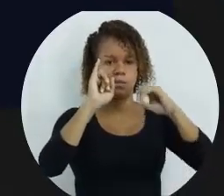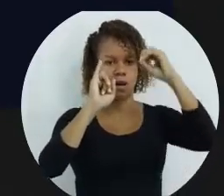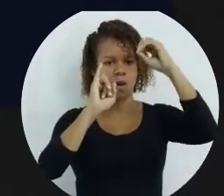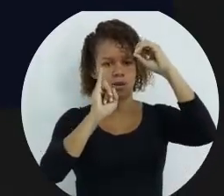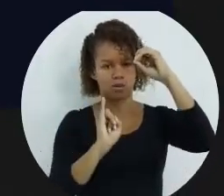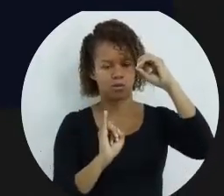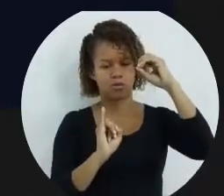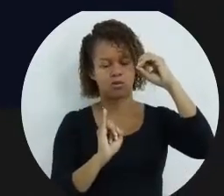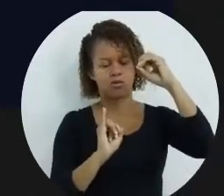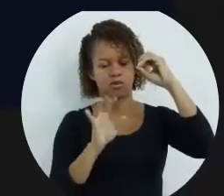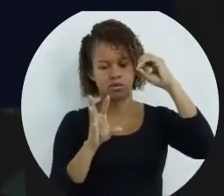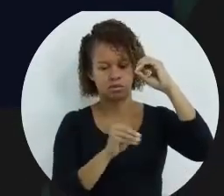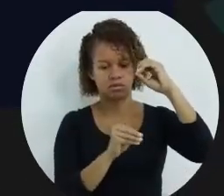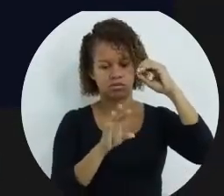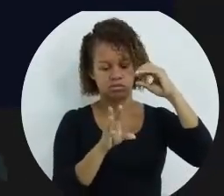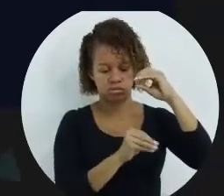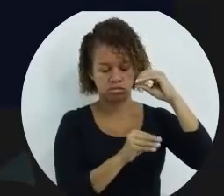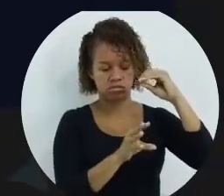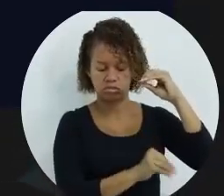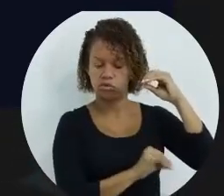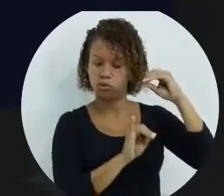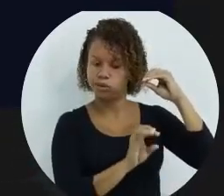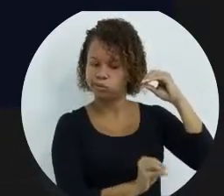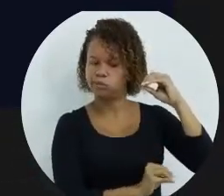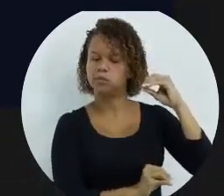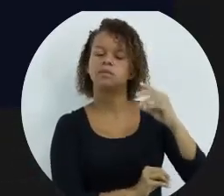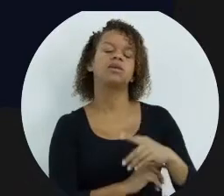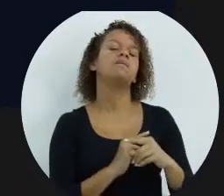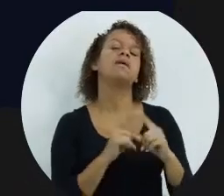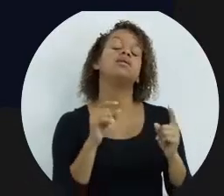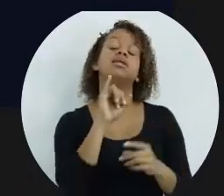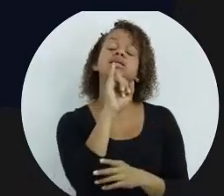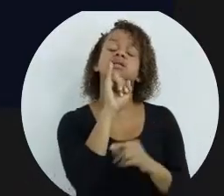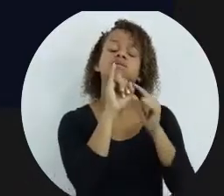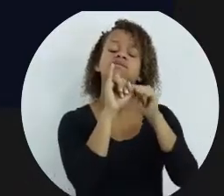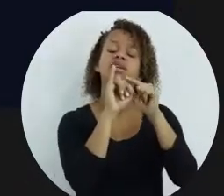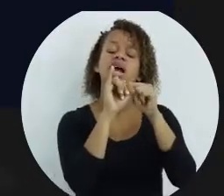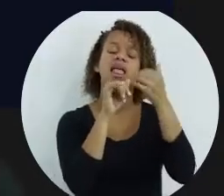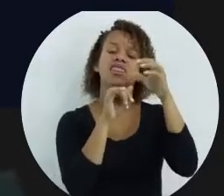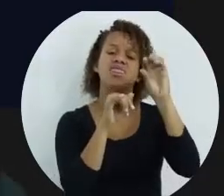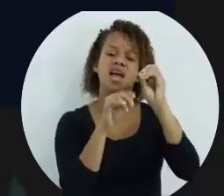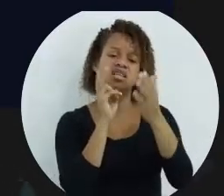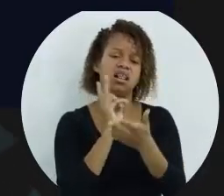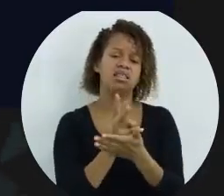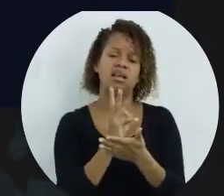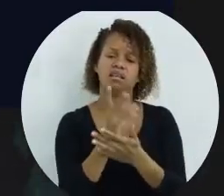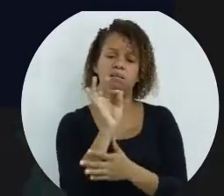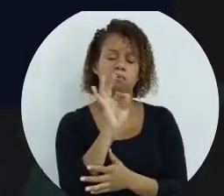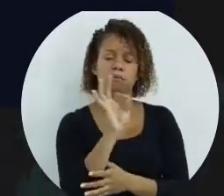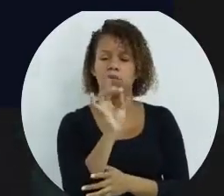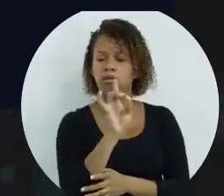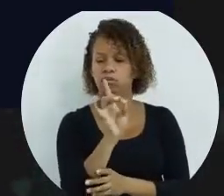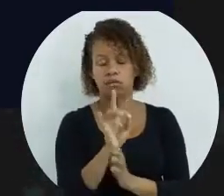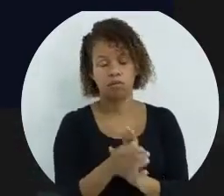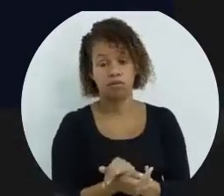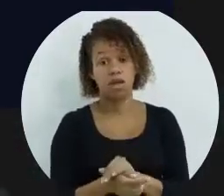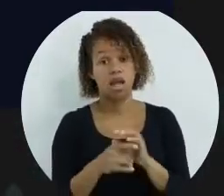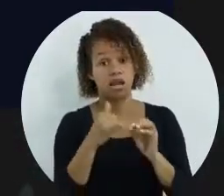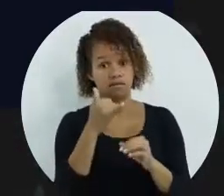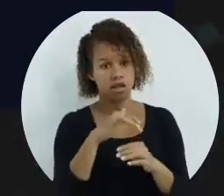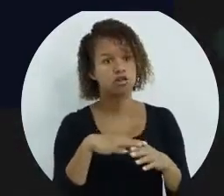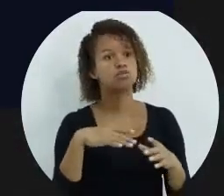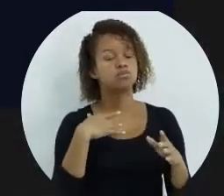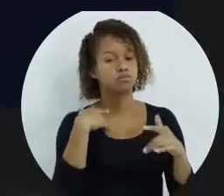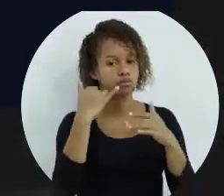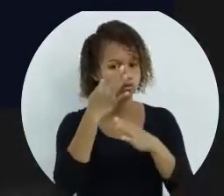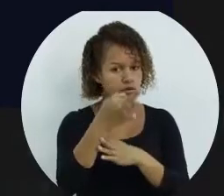vai ficar repetindo, repetindo, repetindo. i, mas esse i, ele não vai ficar 10 eternamente. Ele vai